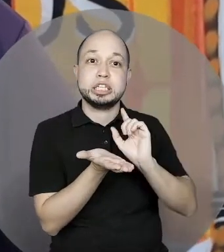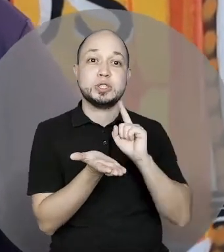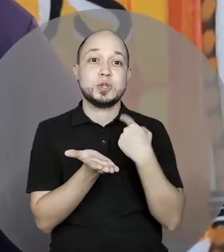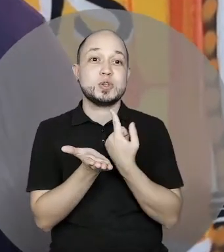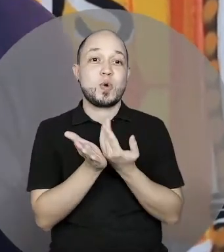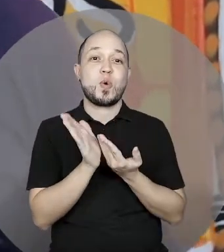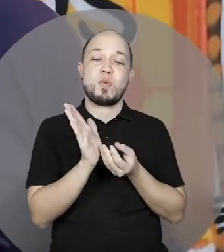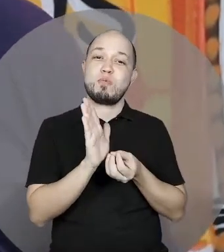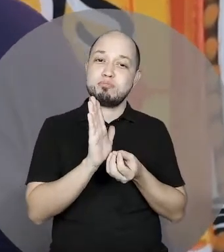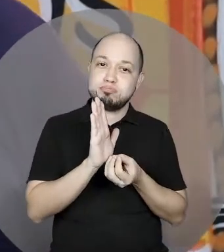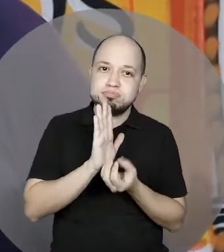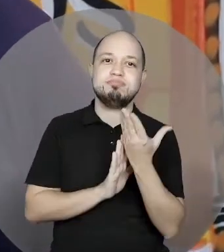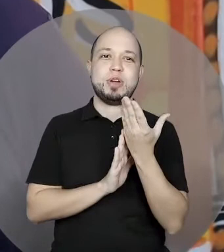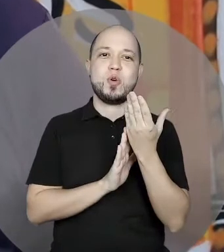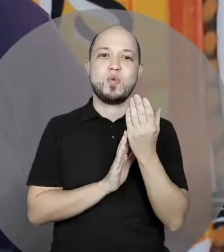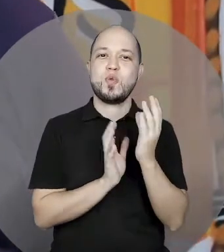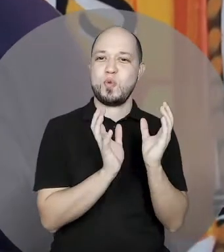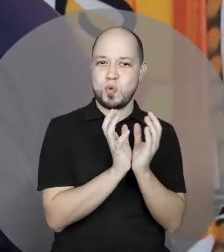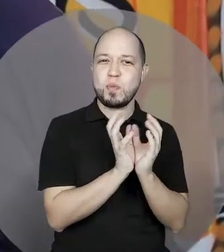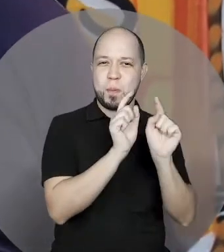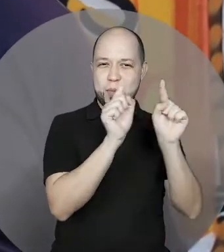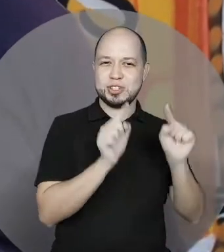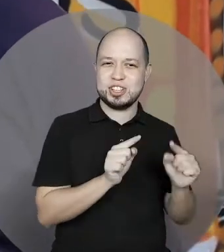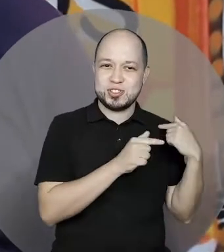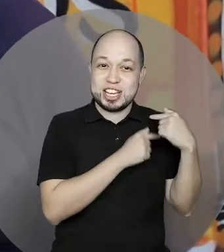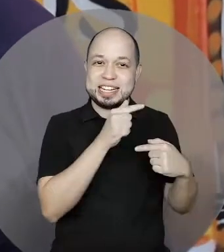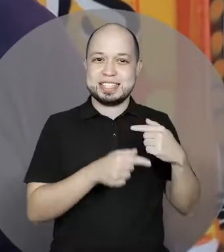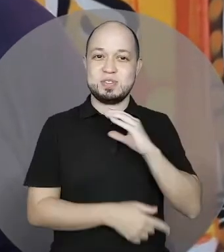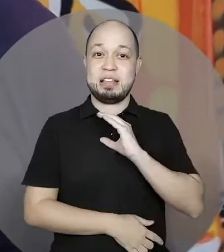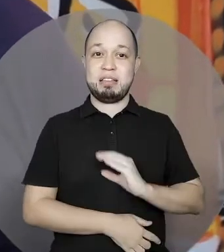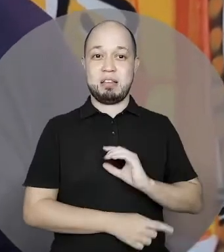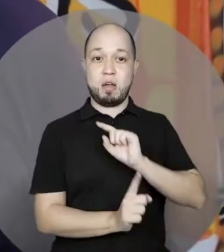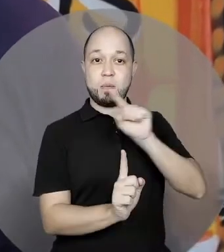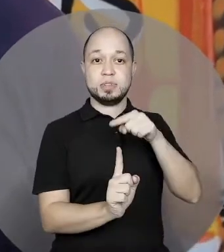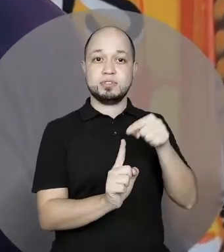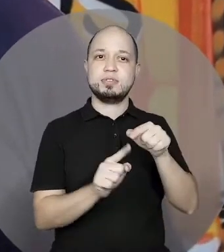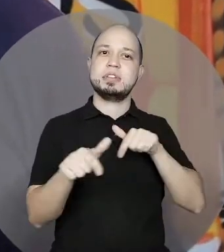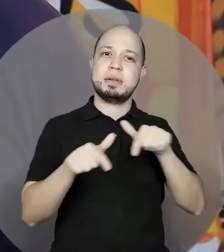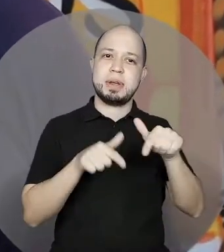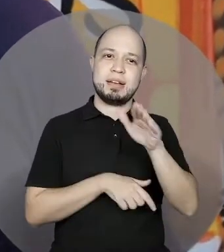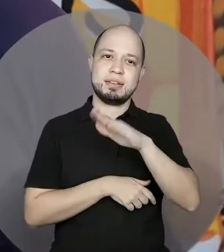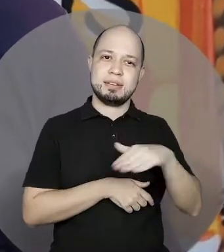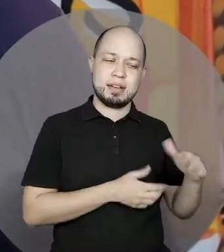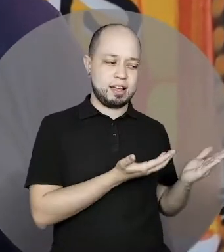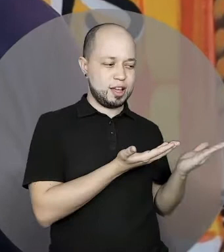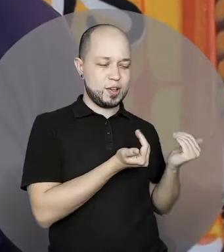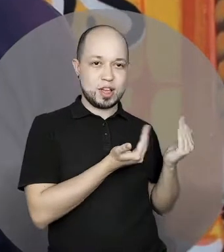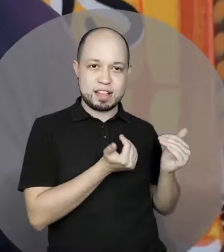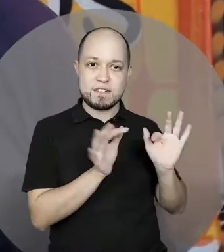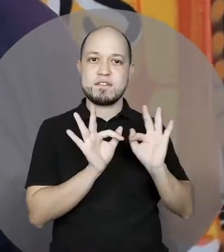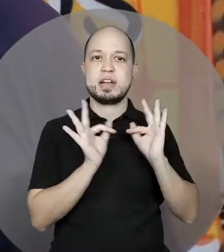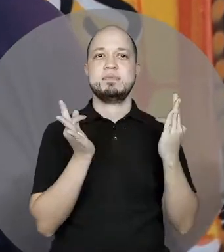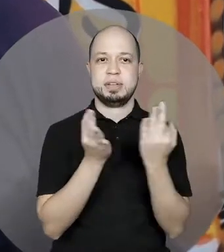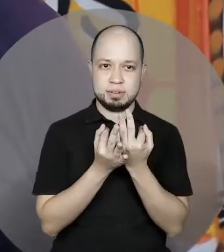Surgiu o Geração Cidadã, que tem como missão trabalhar com crianças, adolescentes, famílias, e a gente